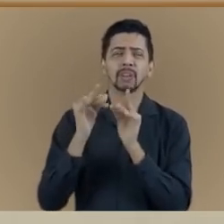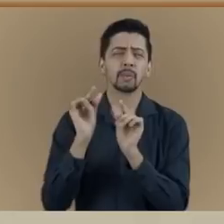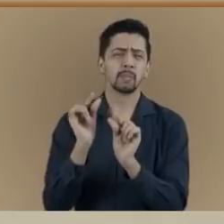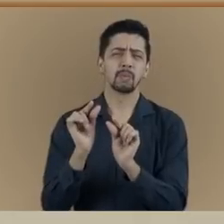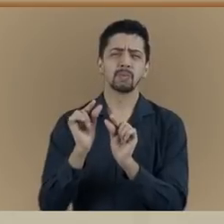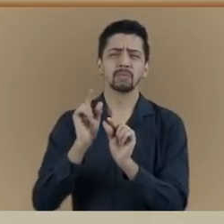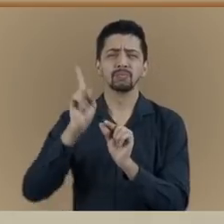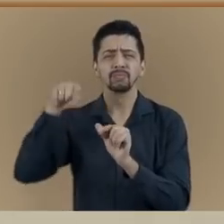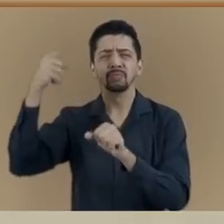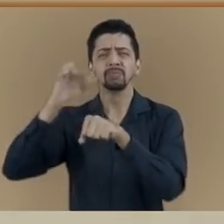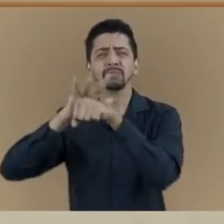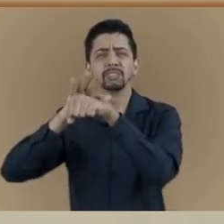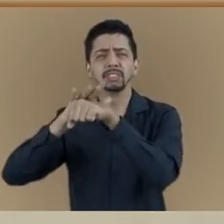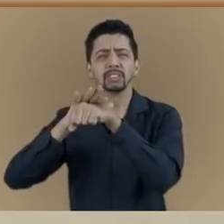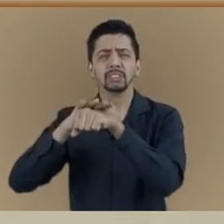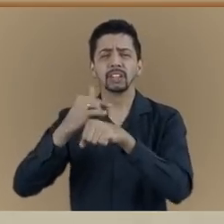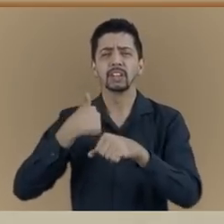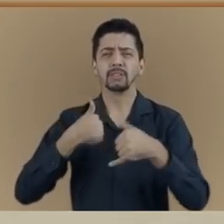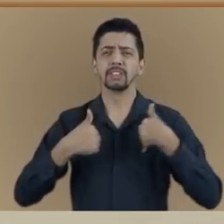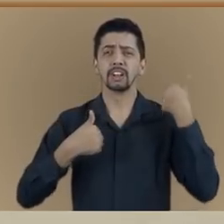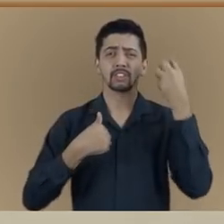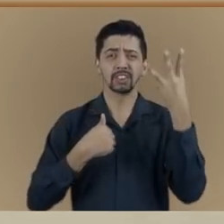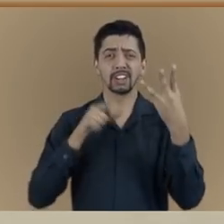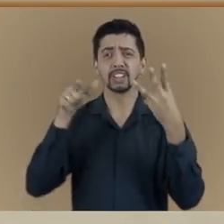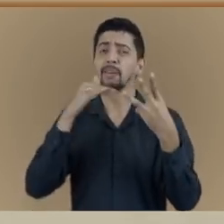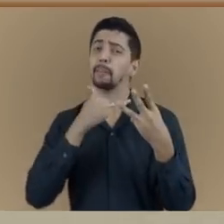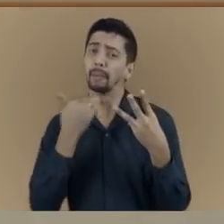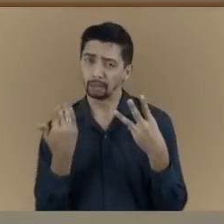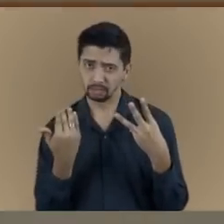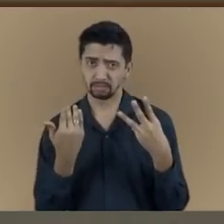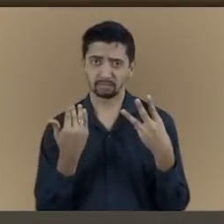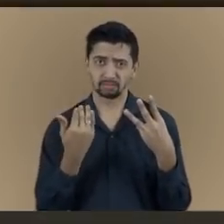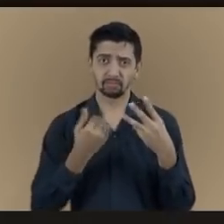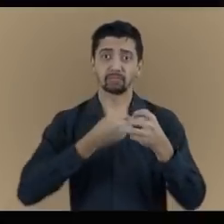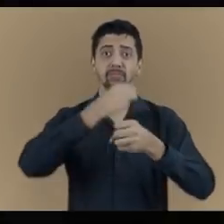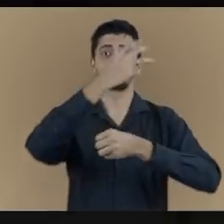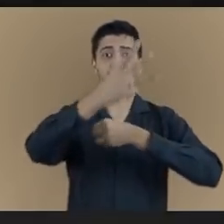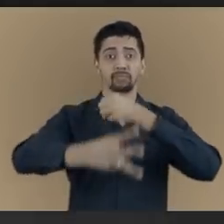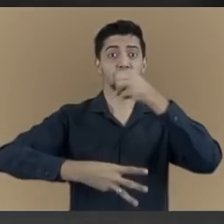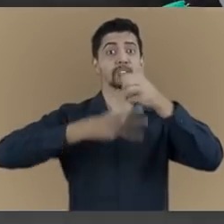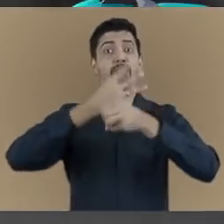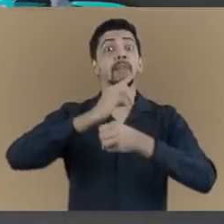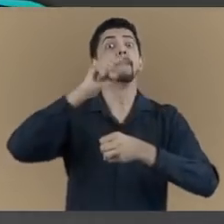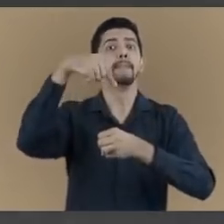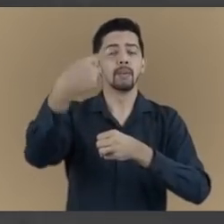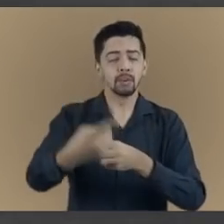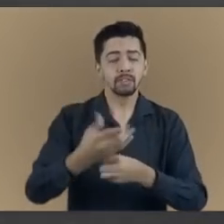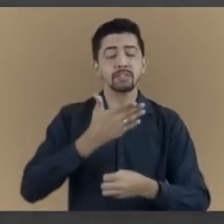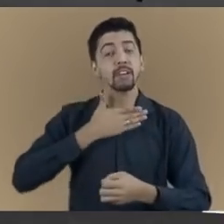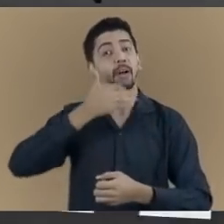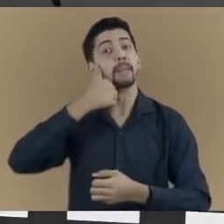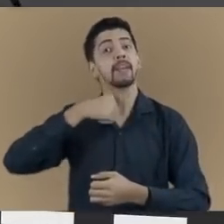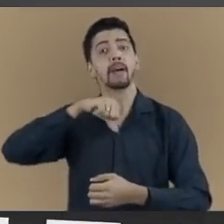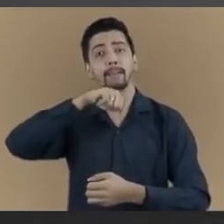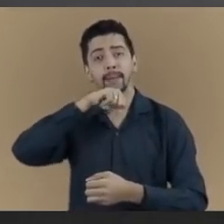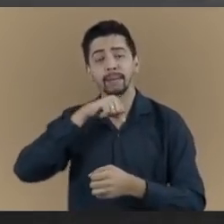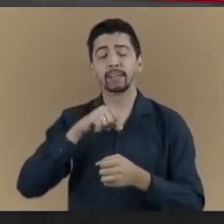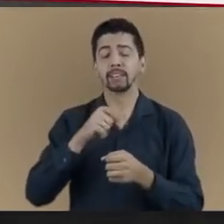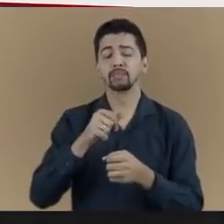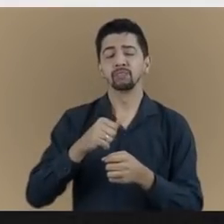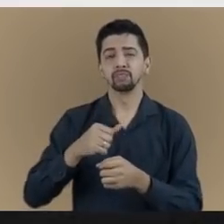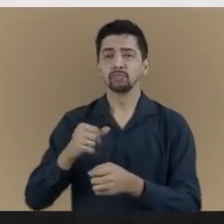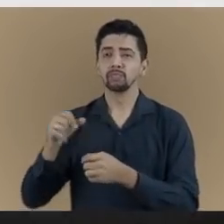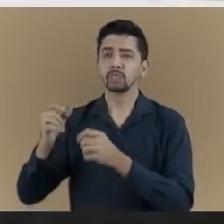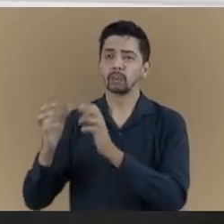ficou doente tempos depois e faleceu quando eu tinha 3 anos. Passaram-se 3 anos e minha mãe,